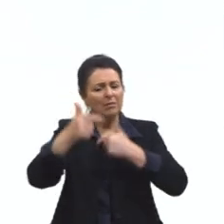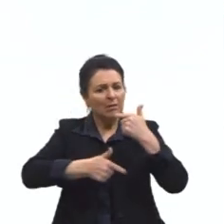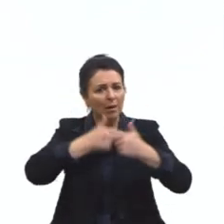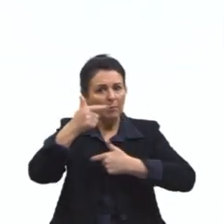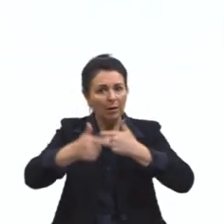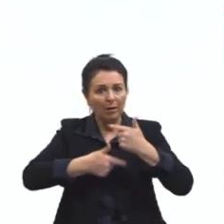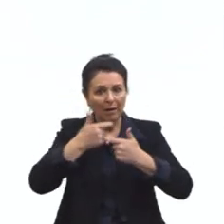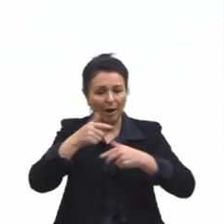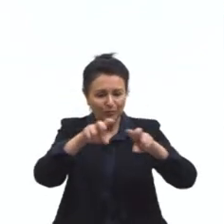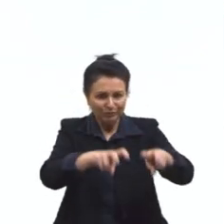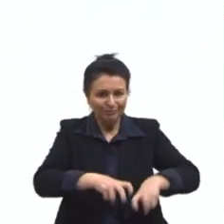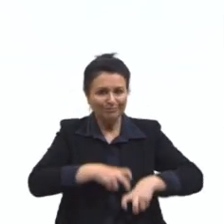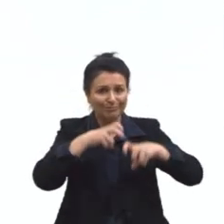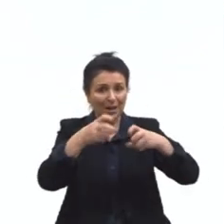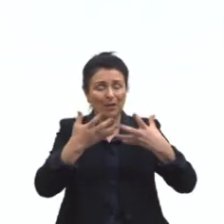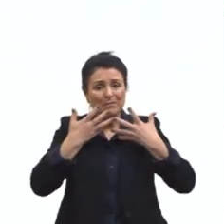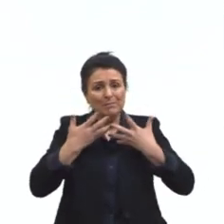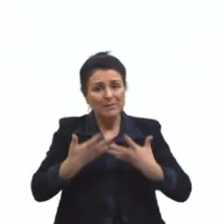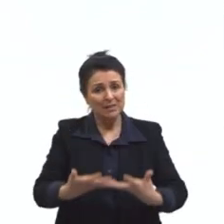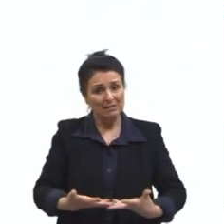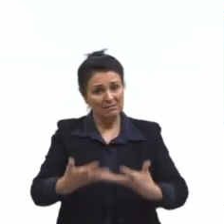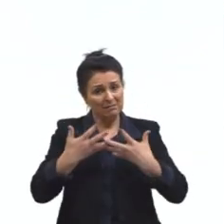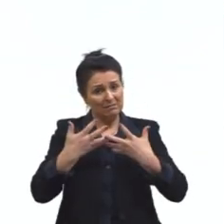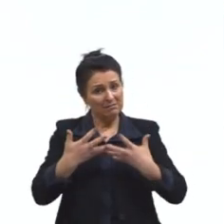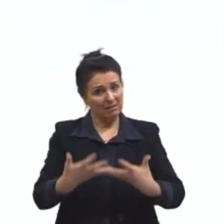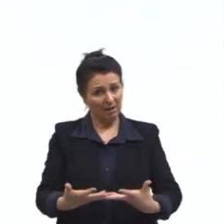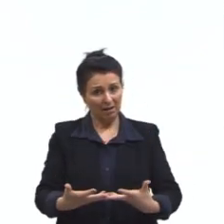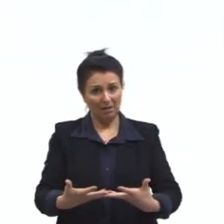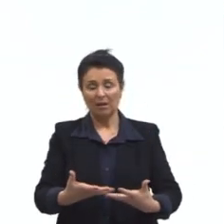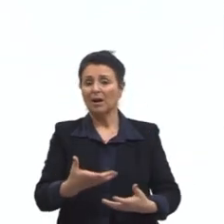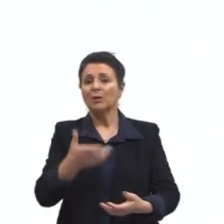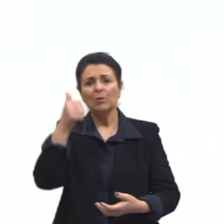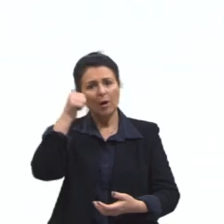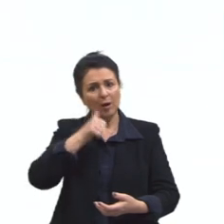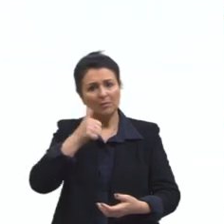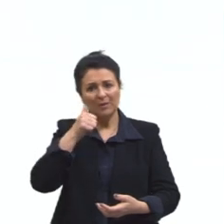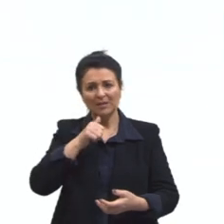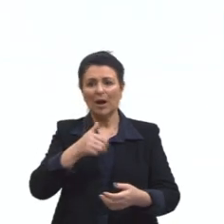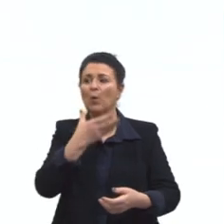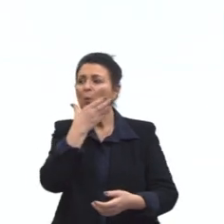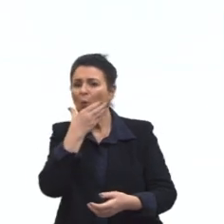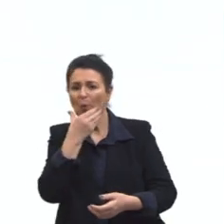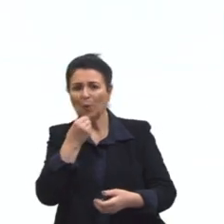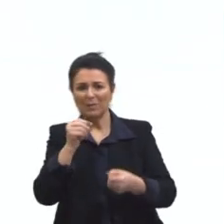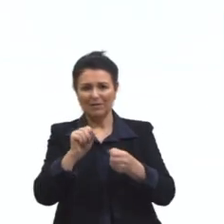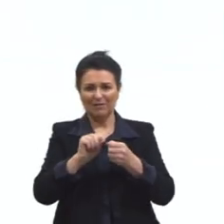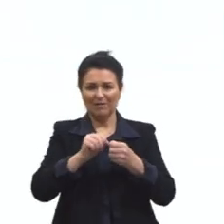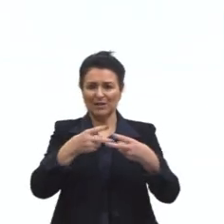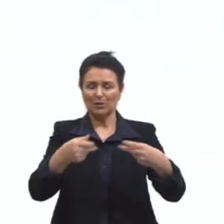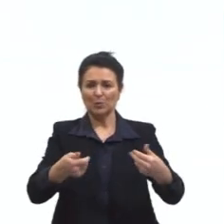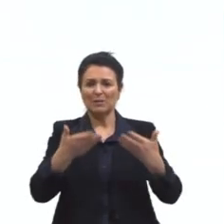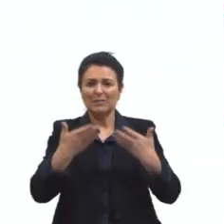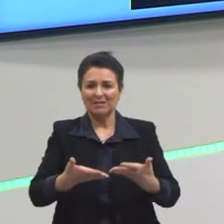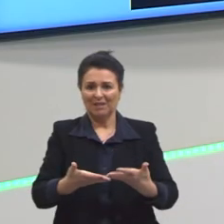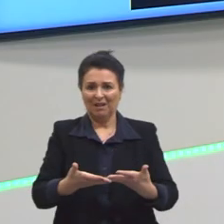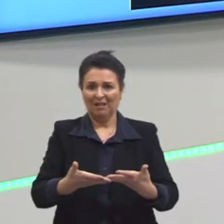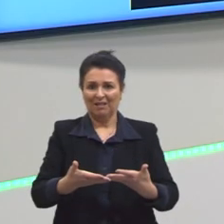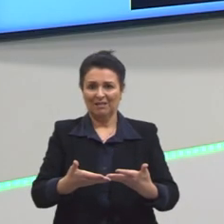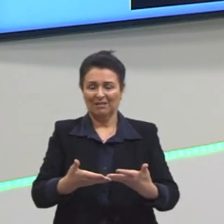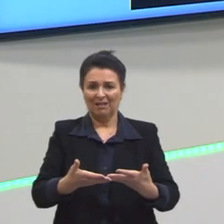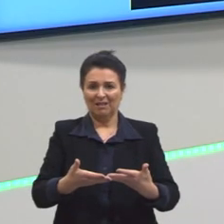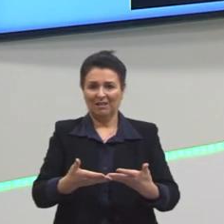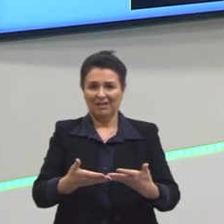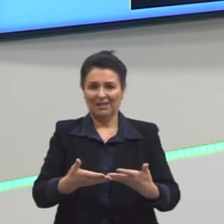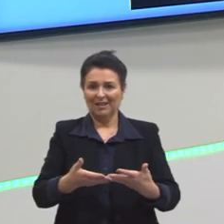lavoura, que não tinha uma divisão de gênero, que a mulher não poderia fazer isso. A imagem que a gente tem no Brasil é de que tinha uma divisão maior